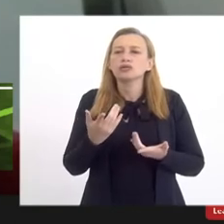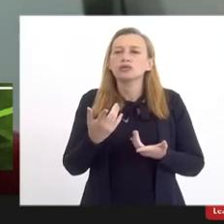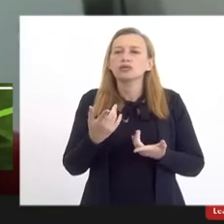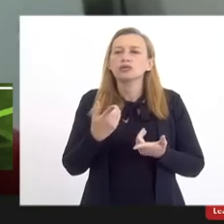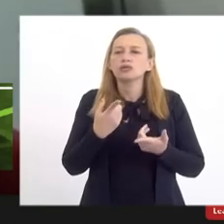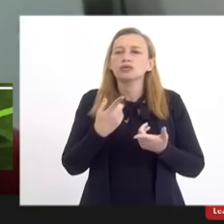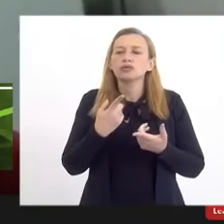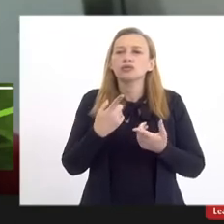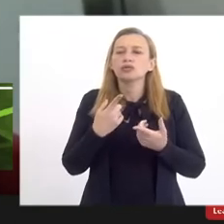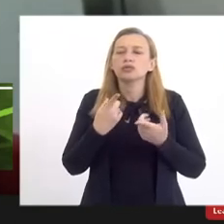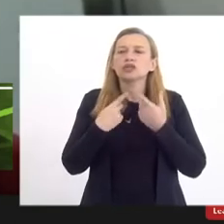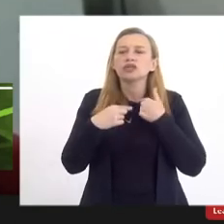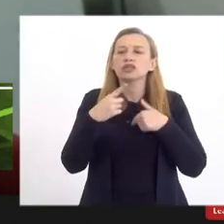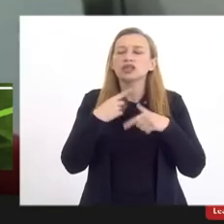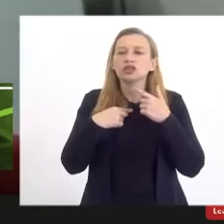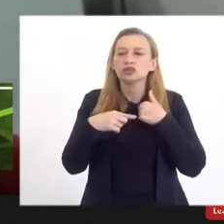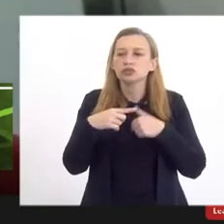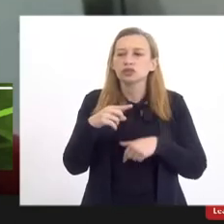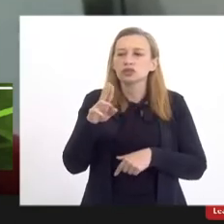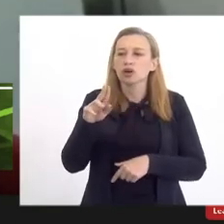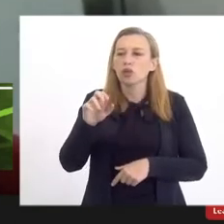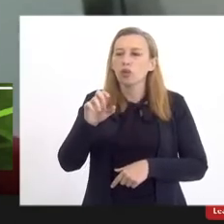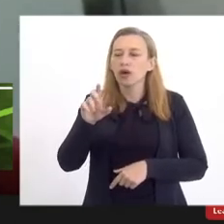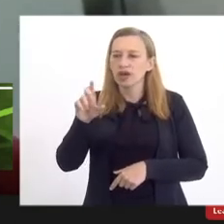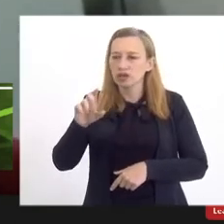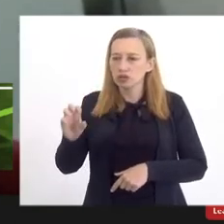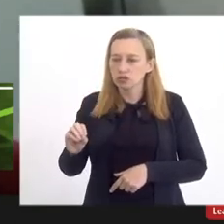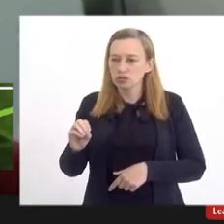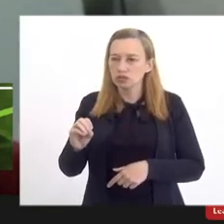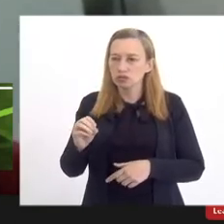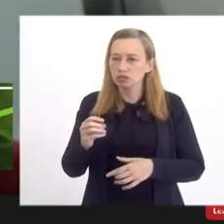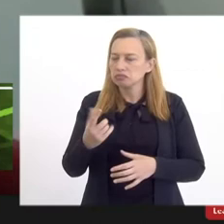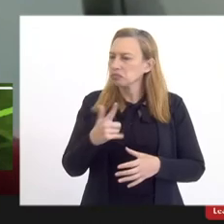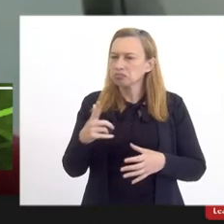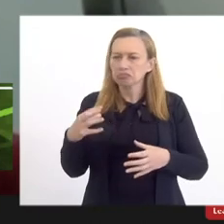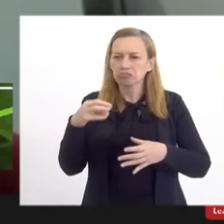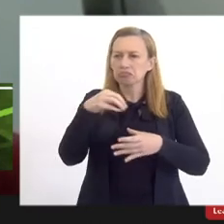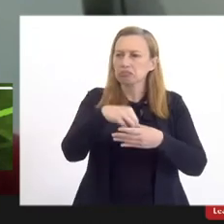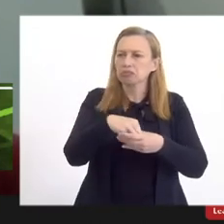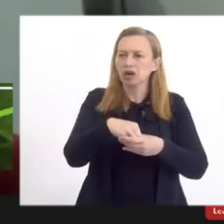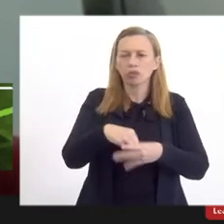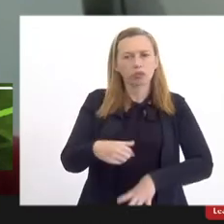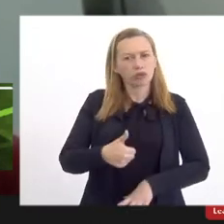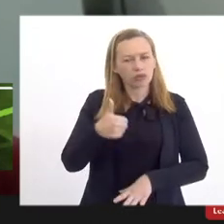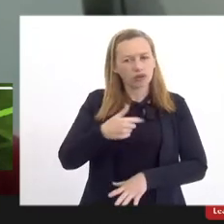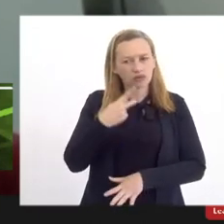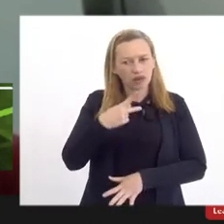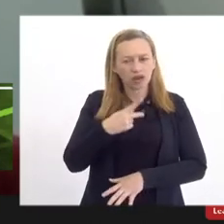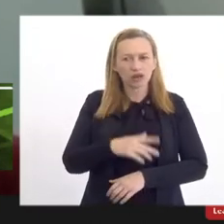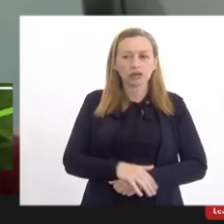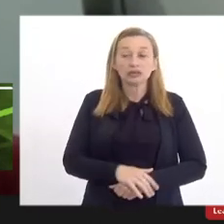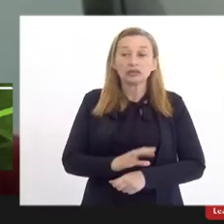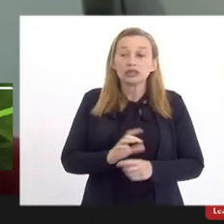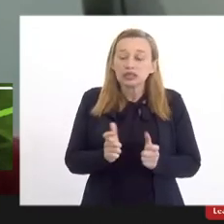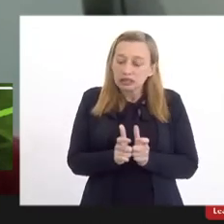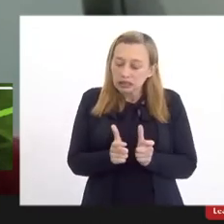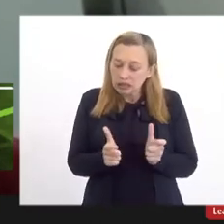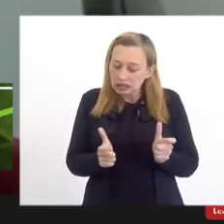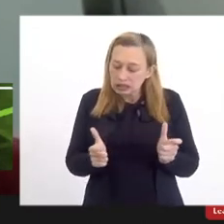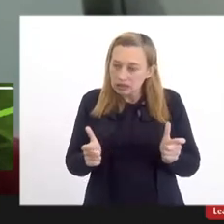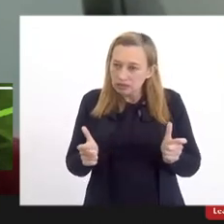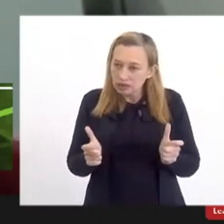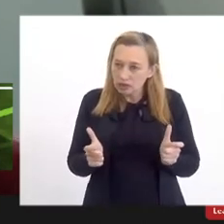sem a incorporação? Primeiro, vamos falar disso. A perspectiva é de crescimento da